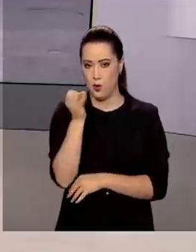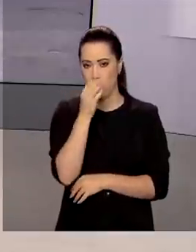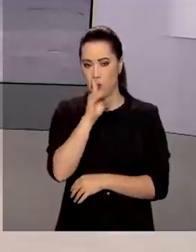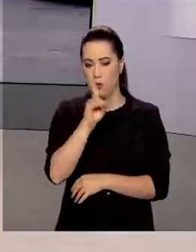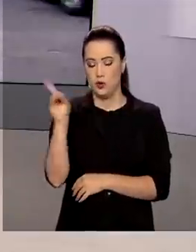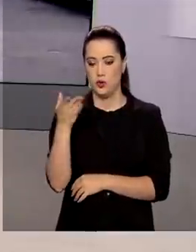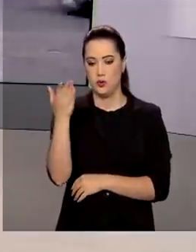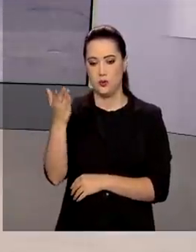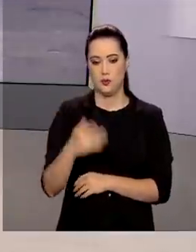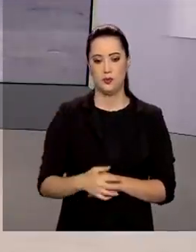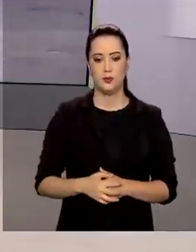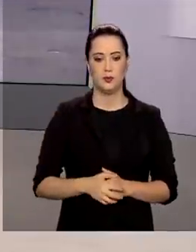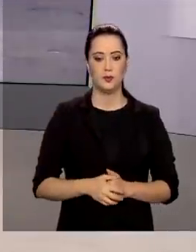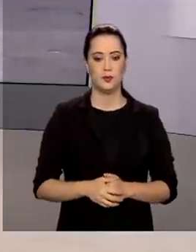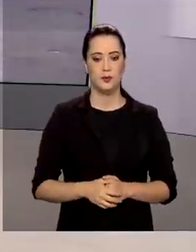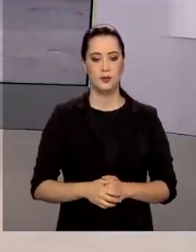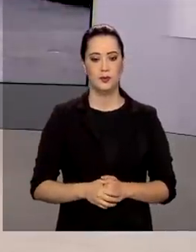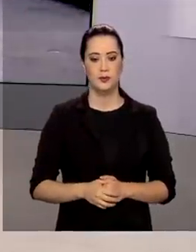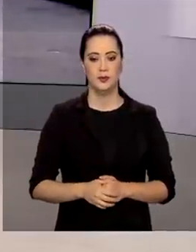você.